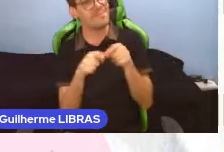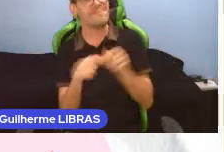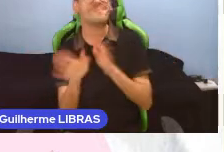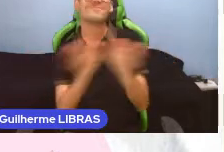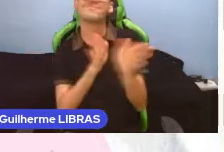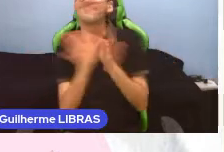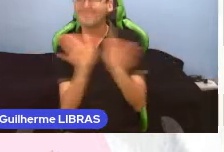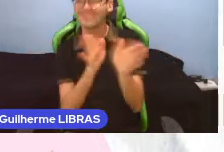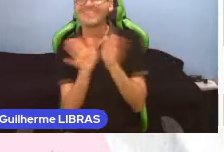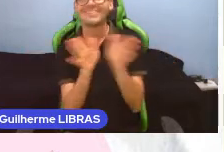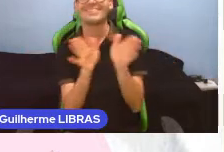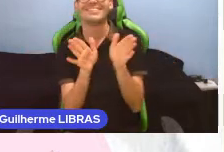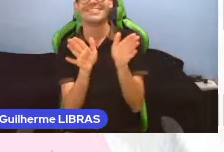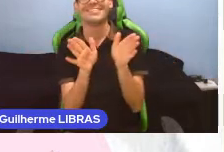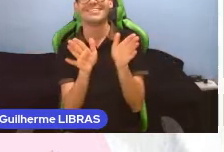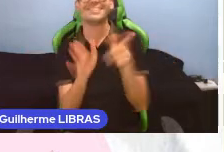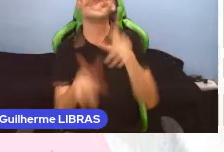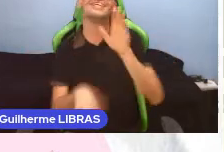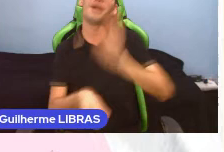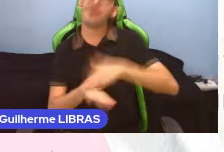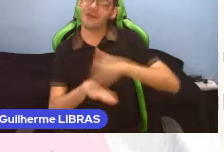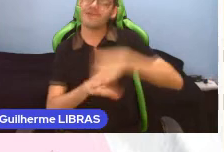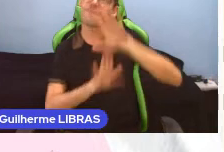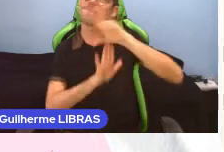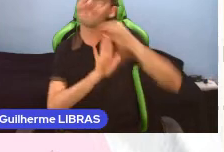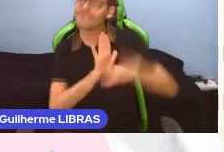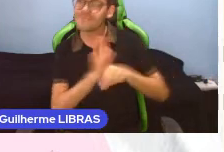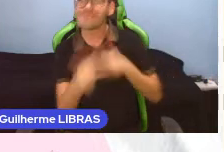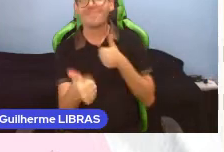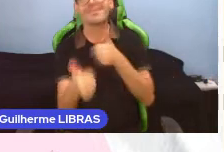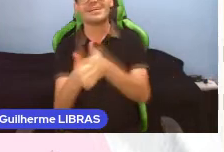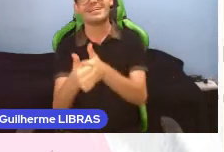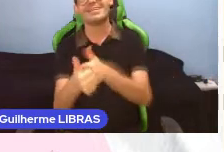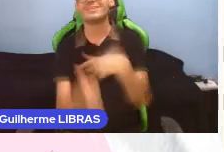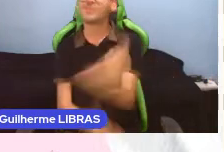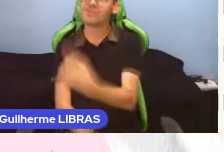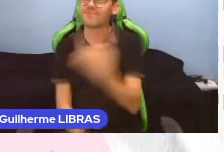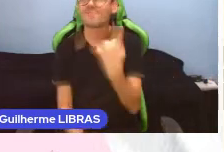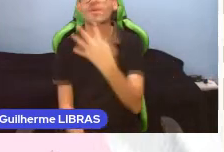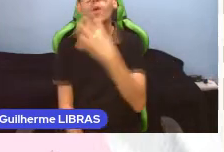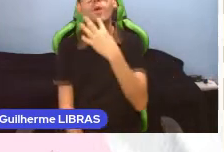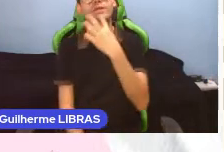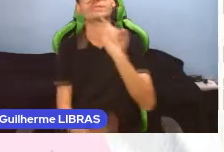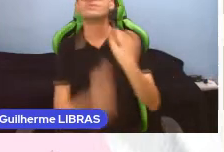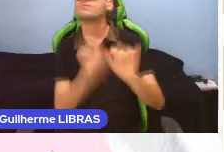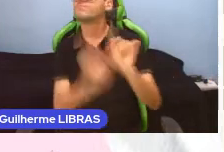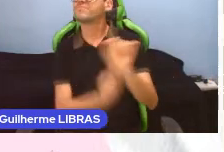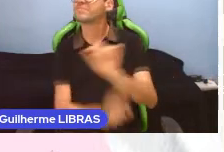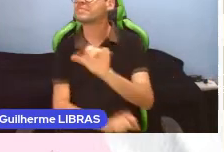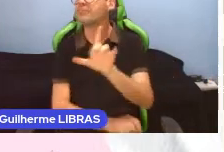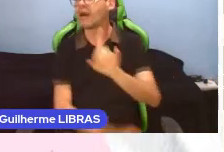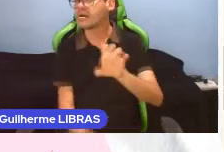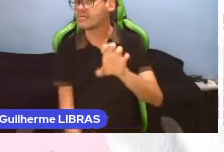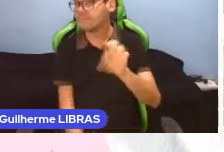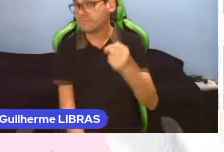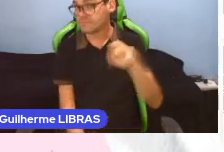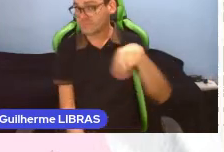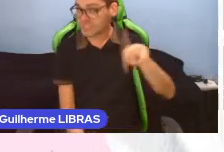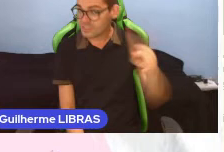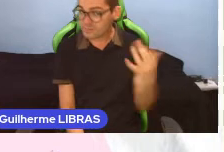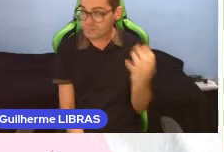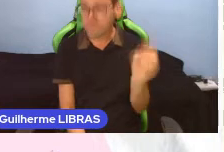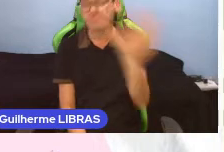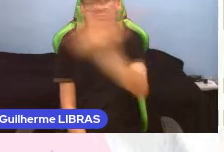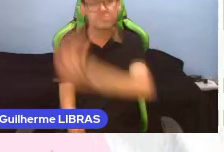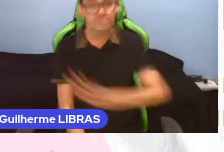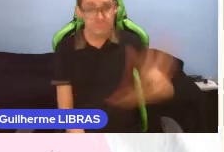para que o conteúdo seja o mais próximo que conseguimos do que chamamos de desenho universal. Trata-se de ações simples e